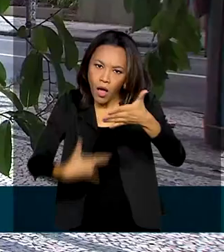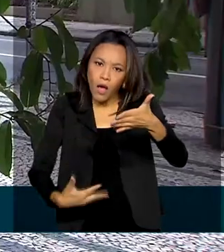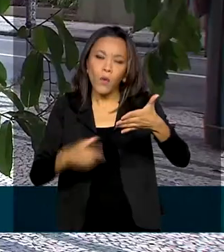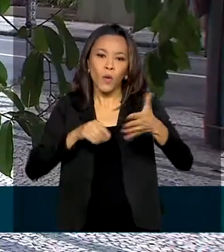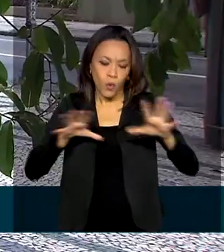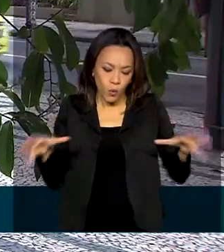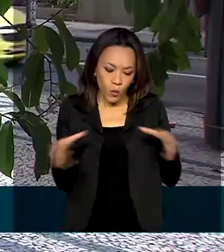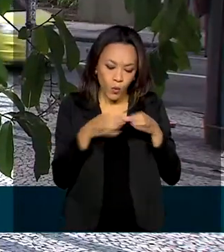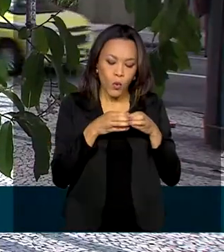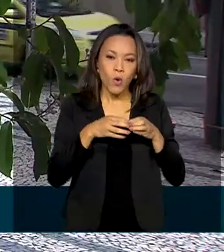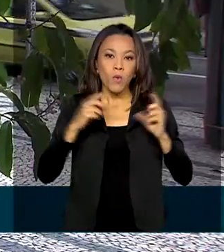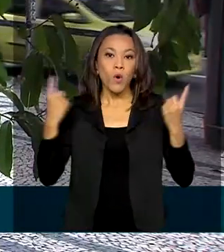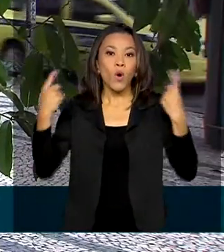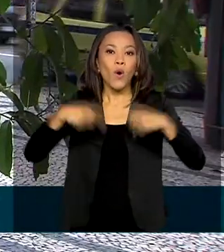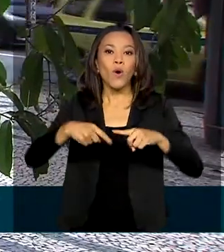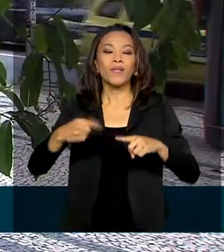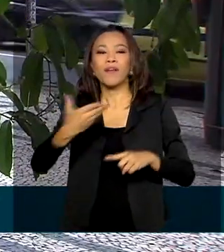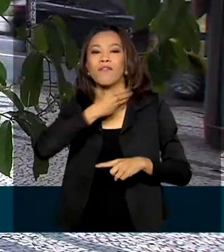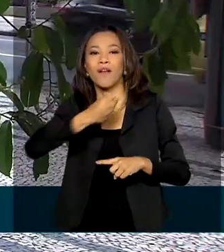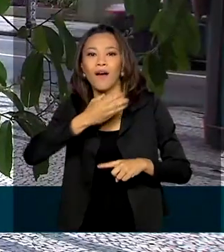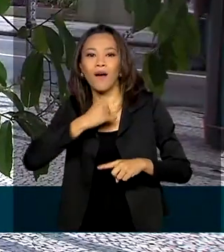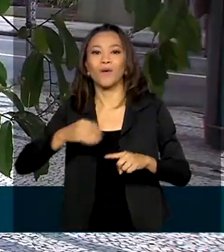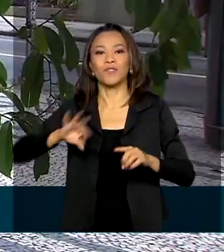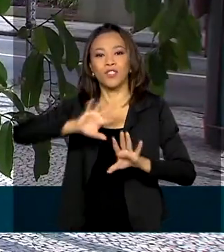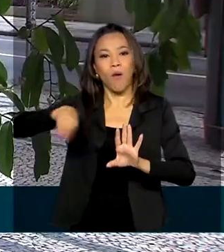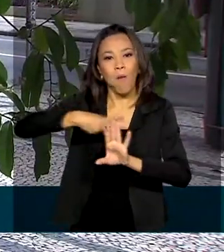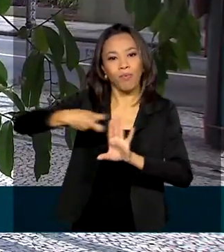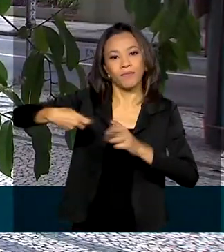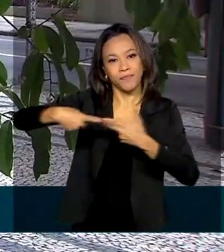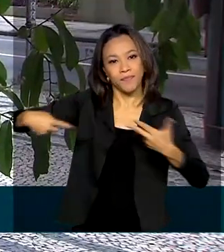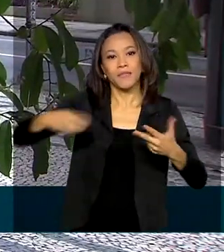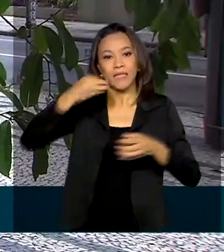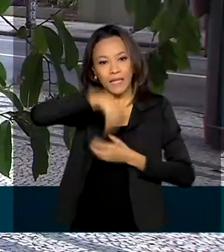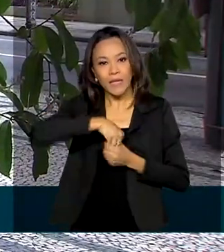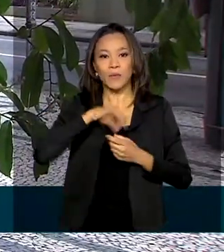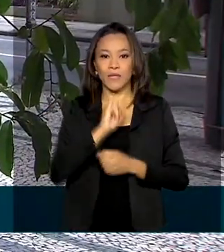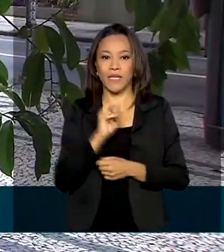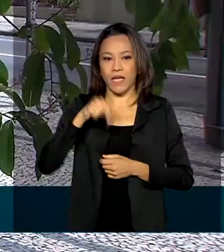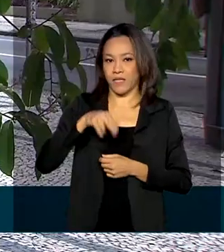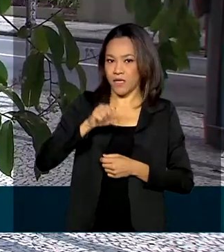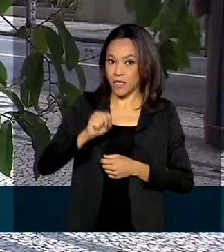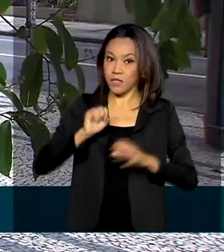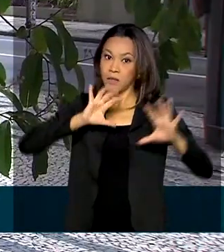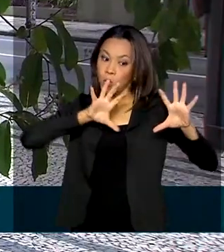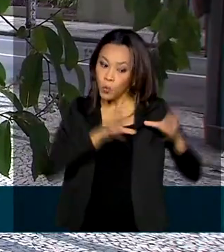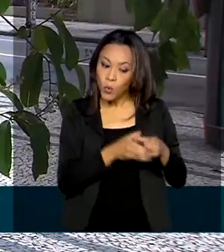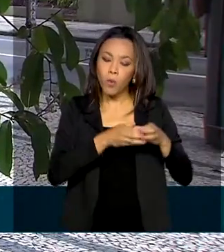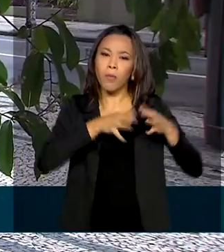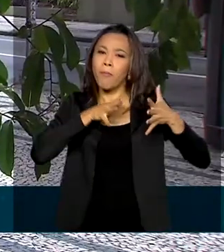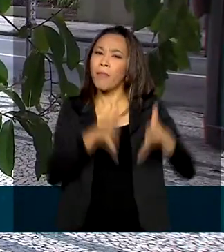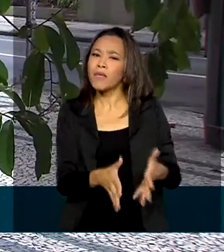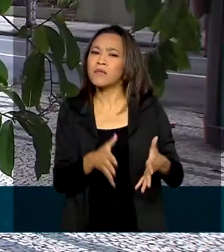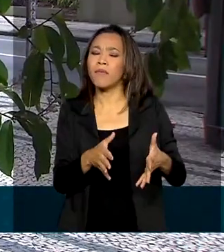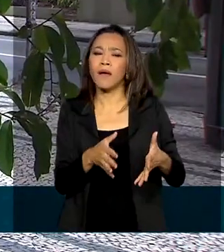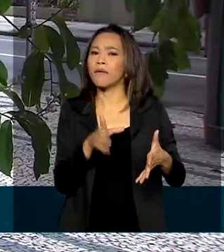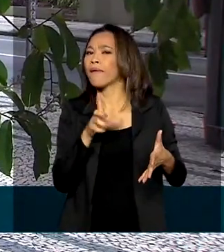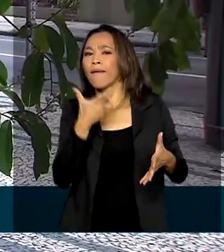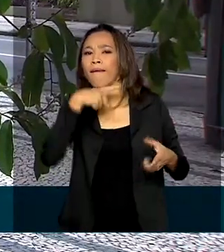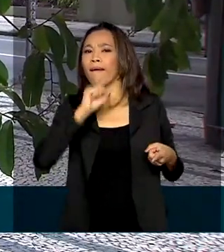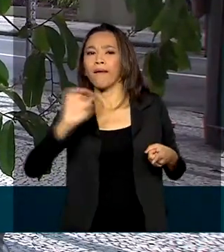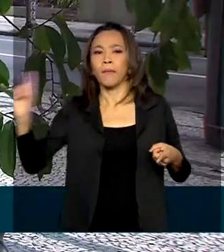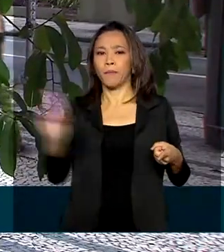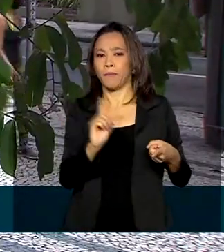Integridade e Combate a Fraudes do Instituto Nacional do Seguro Social, INSS. Participaram do grupo de trabalho, participam do grupo de trabalho